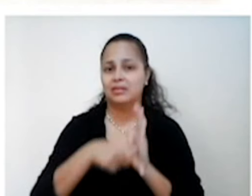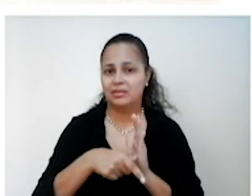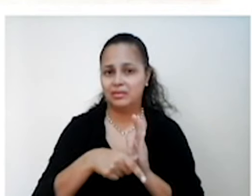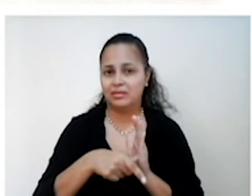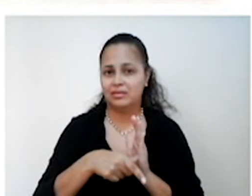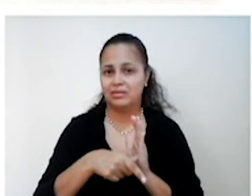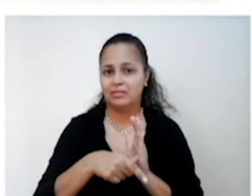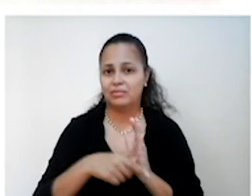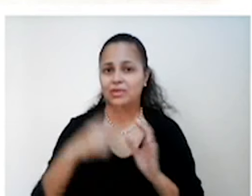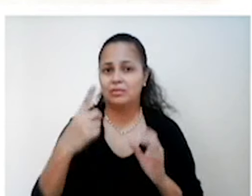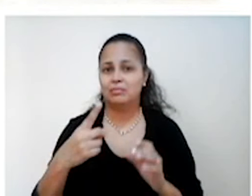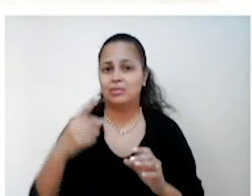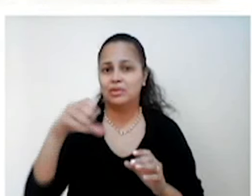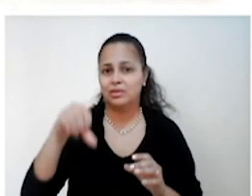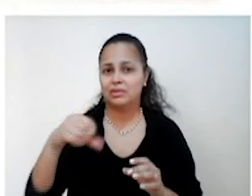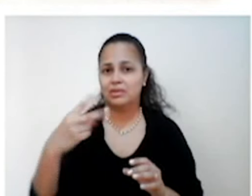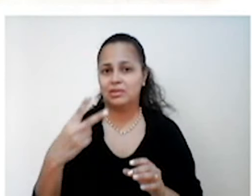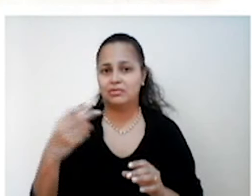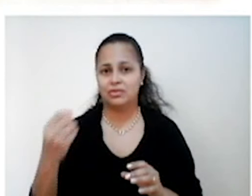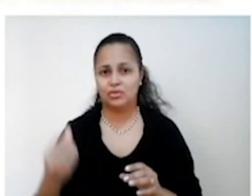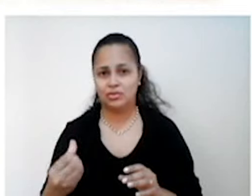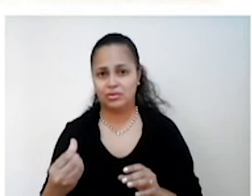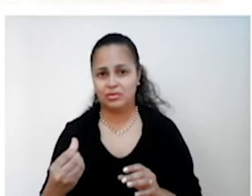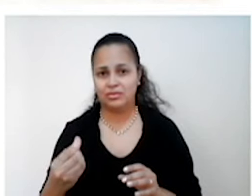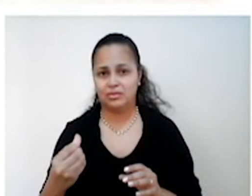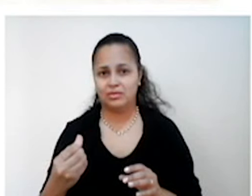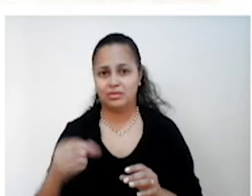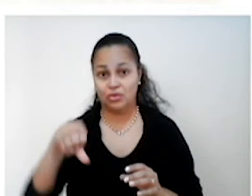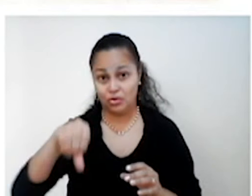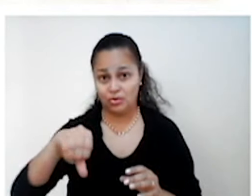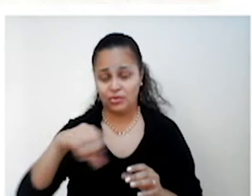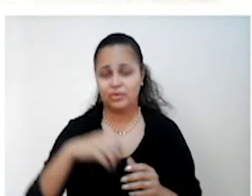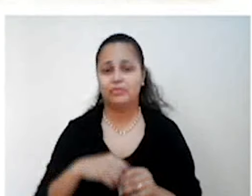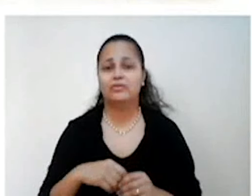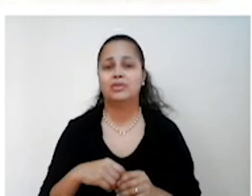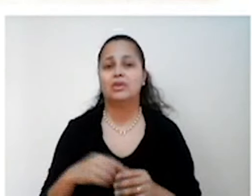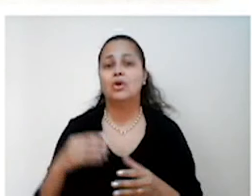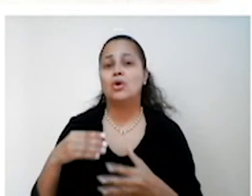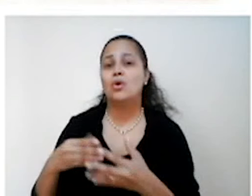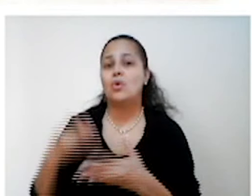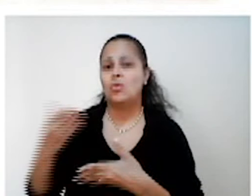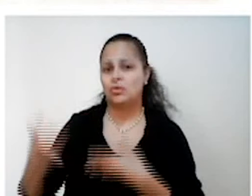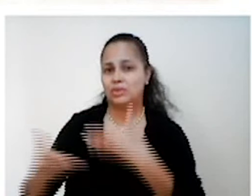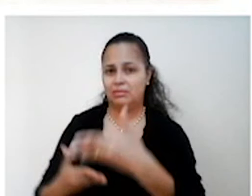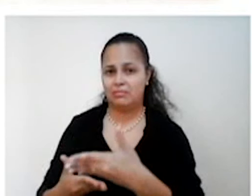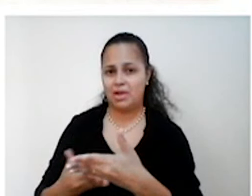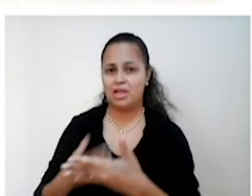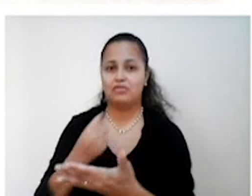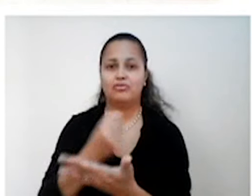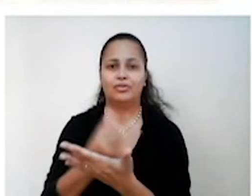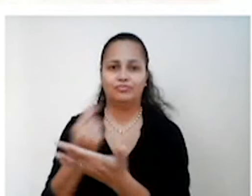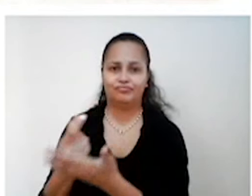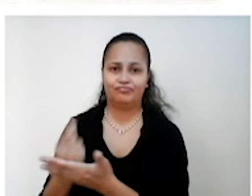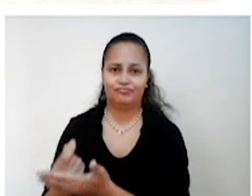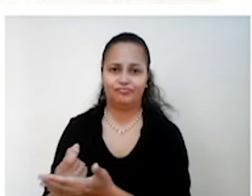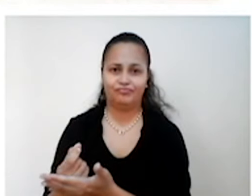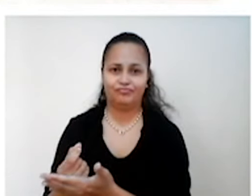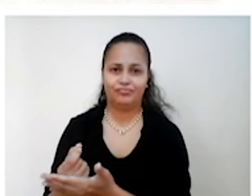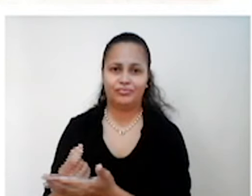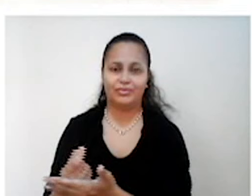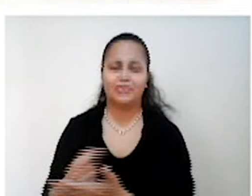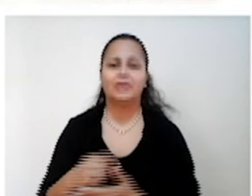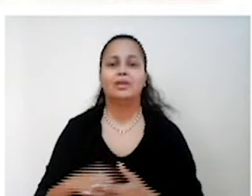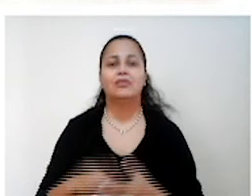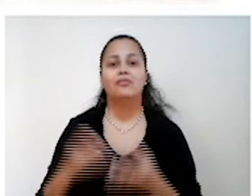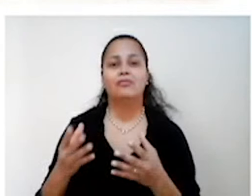os investimentos americanos na Europa foram cortados. Os empréstimos feitos anteriormente foram cobrados. Isso colocou